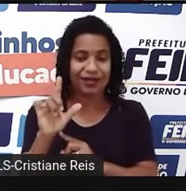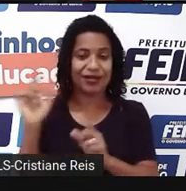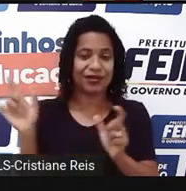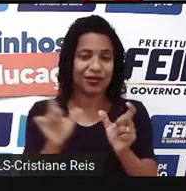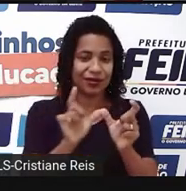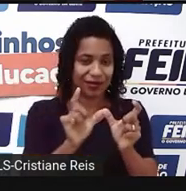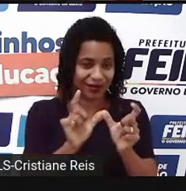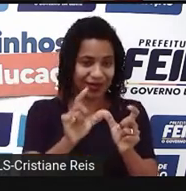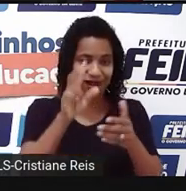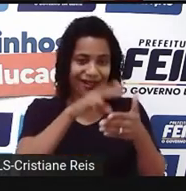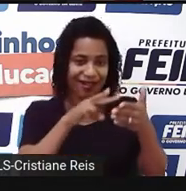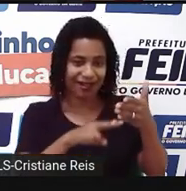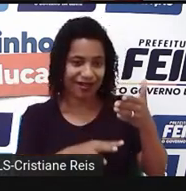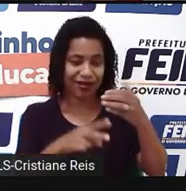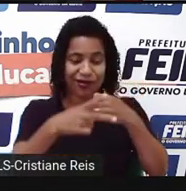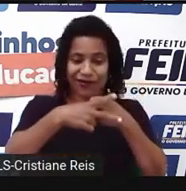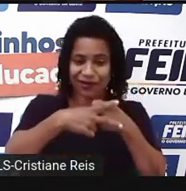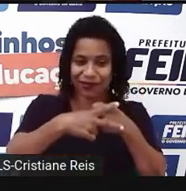verbo ler.